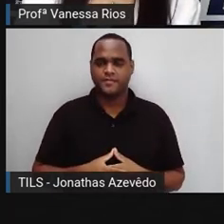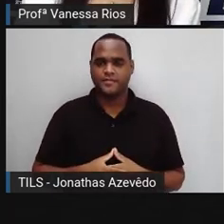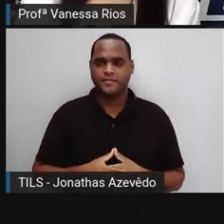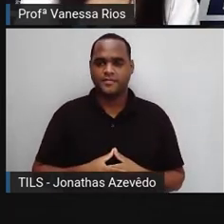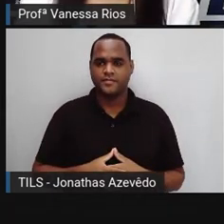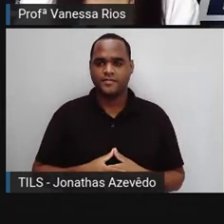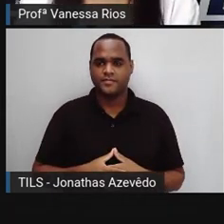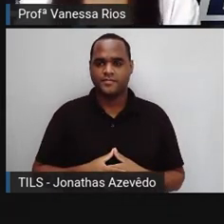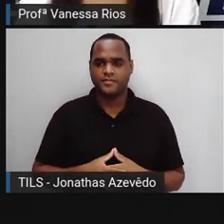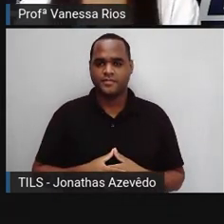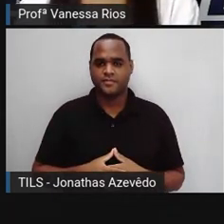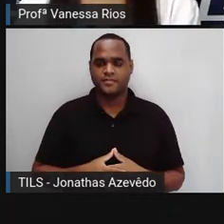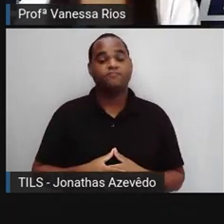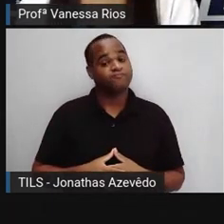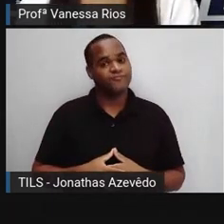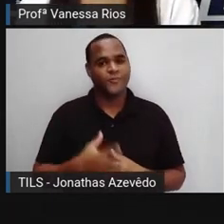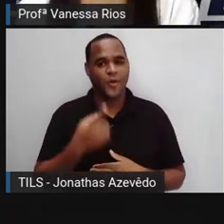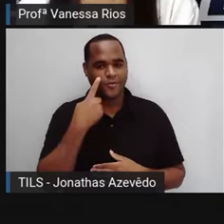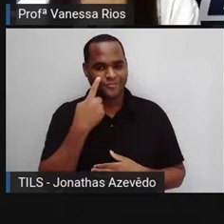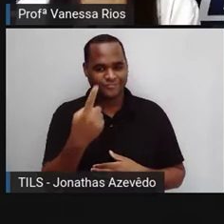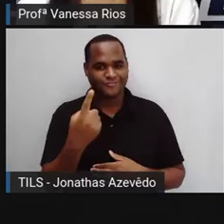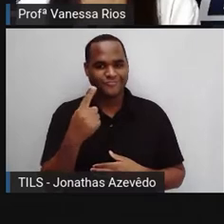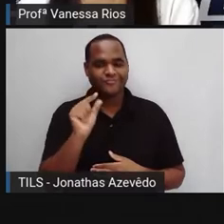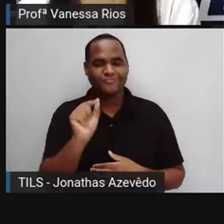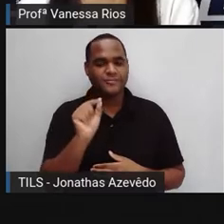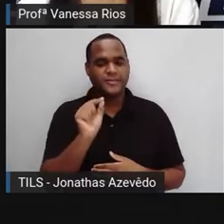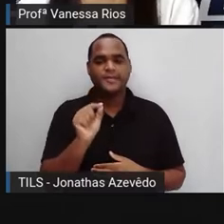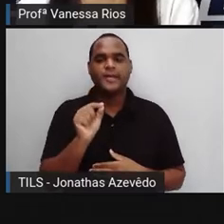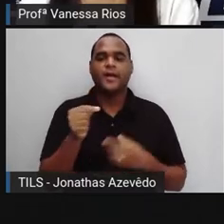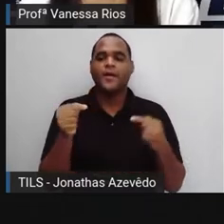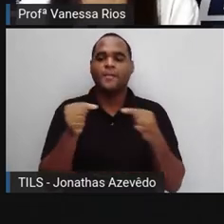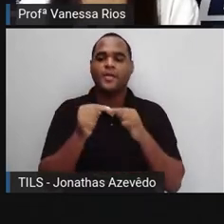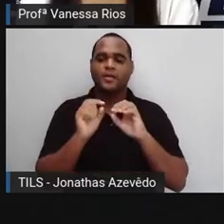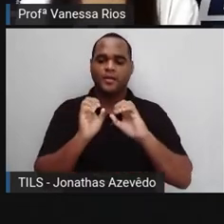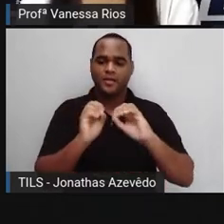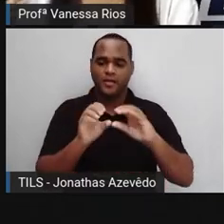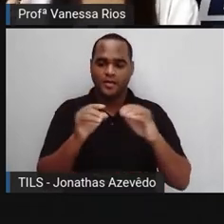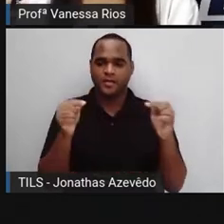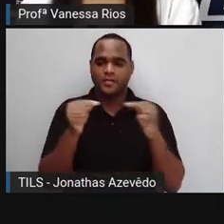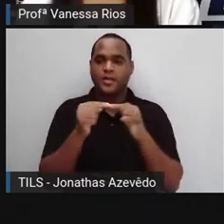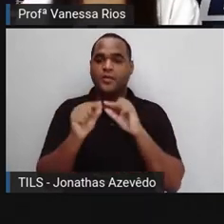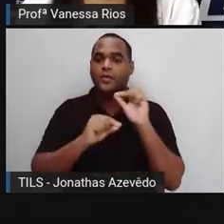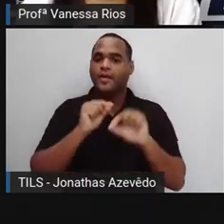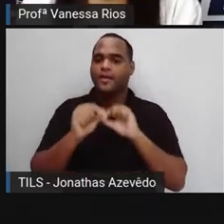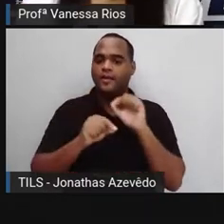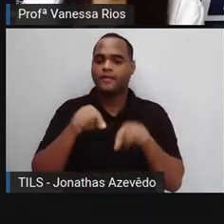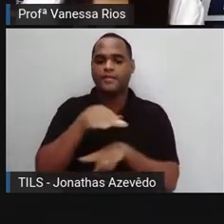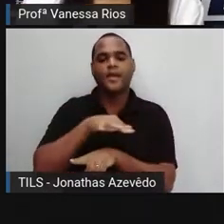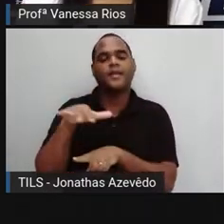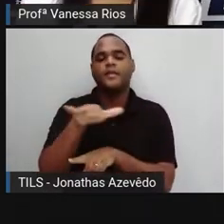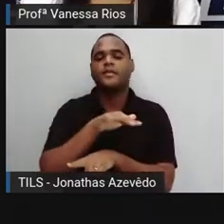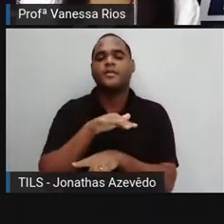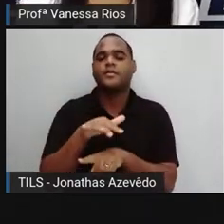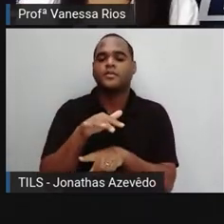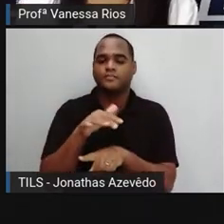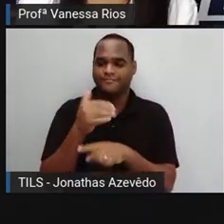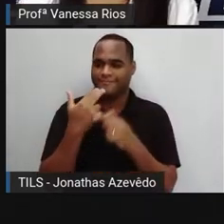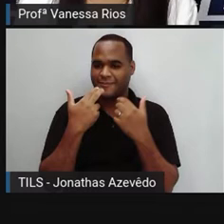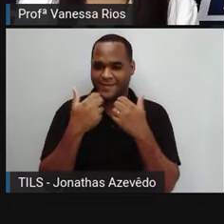E olhem só, minha gente, nossa aula agora continua aí com uma área de linguagens,